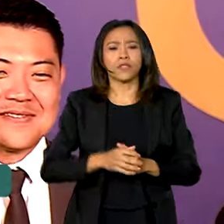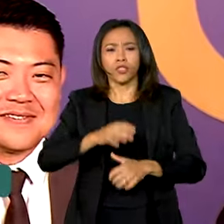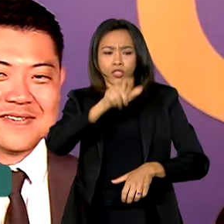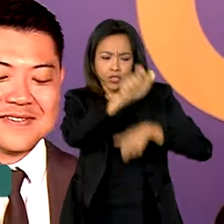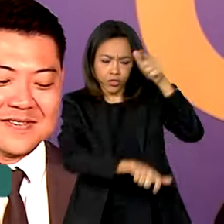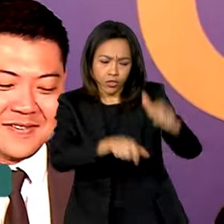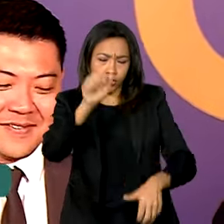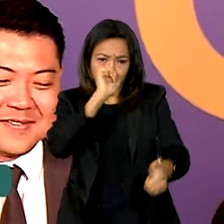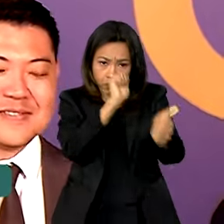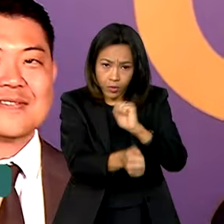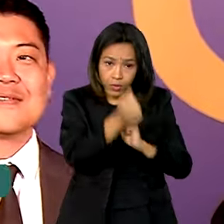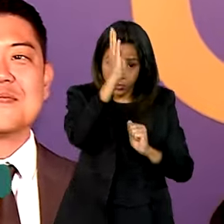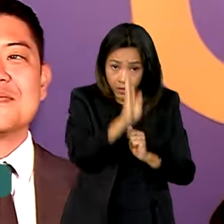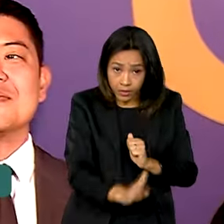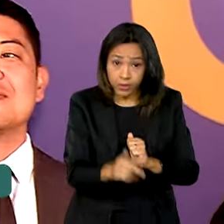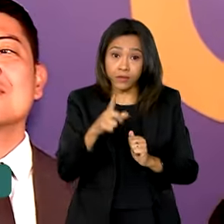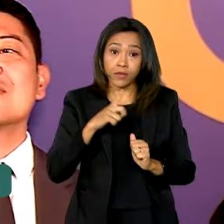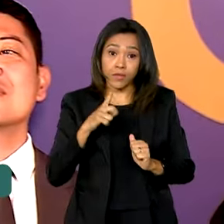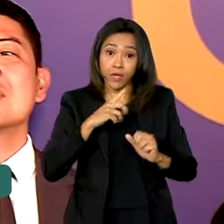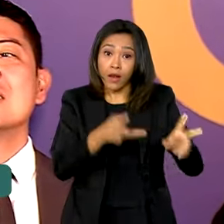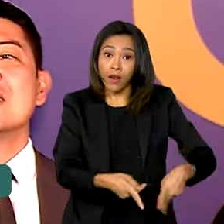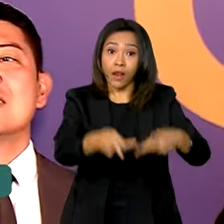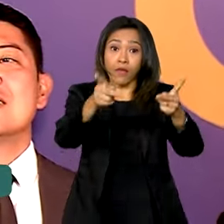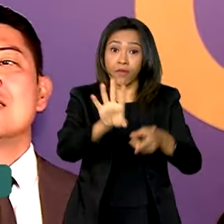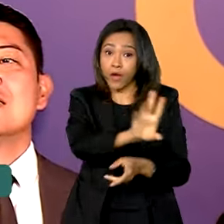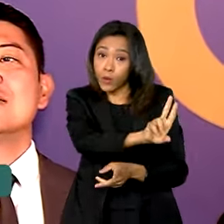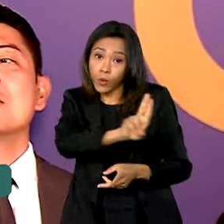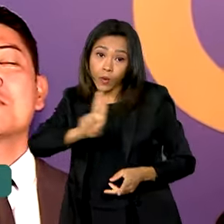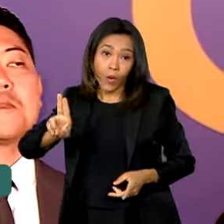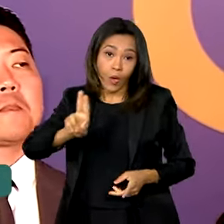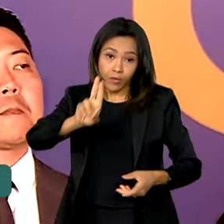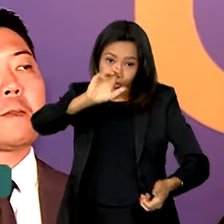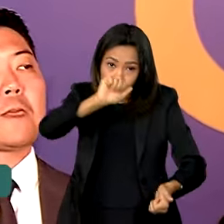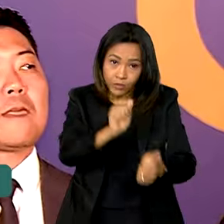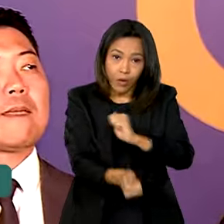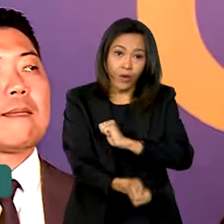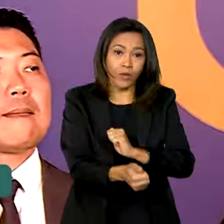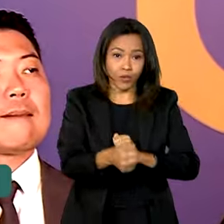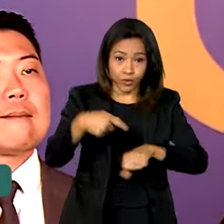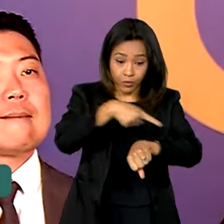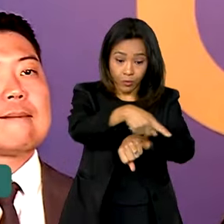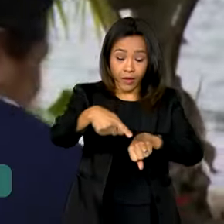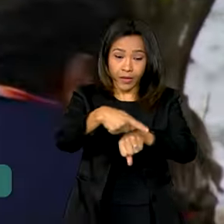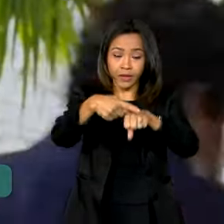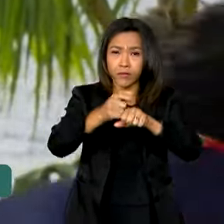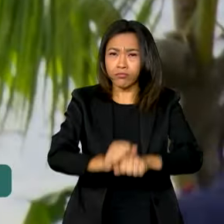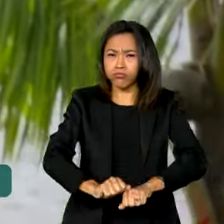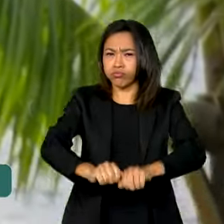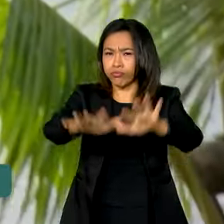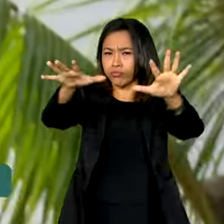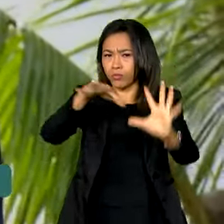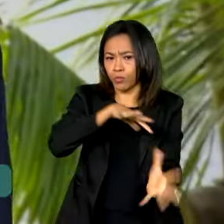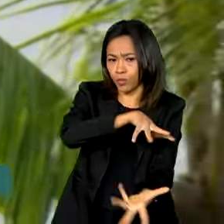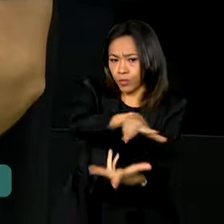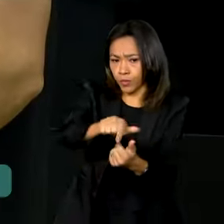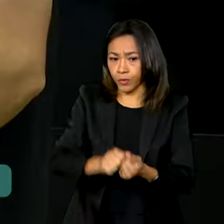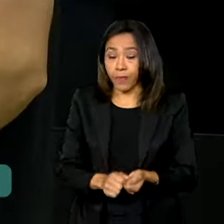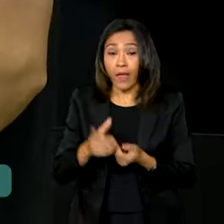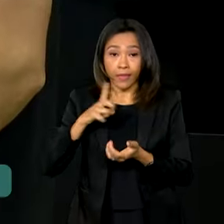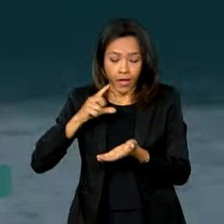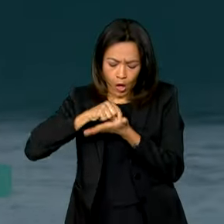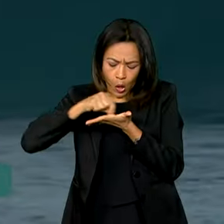que pelo atletismo levaram o nome e elevaram o nome do esporte e do país mundo afora. A lei das loterias